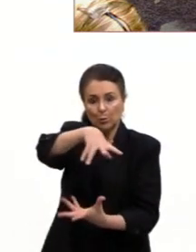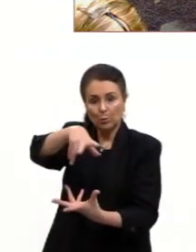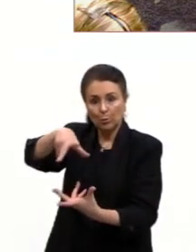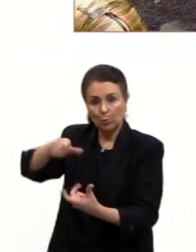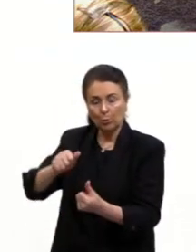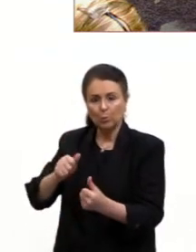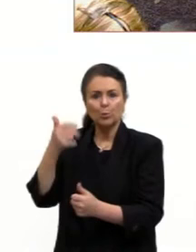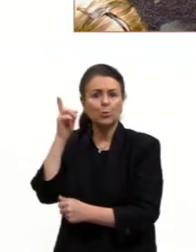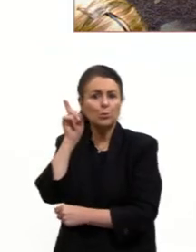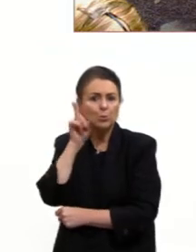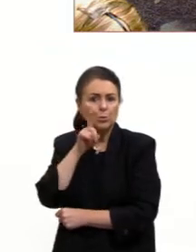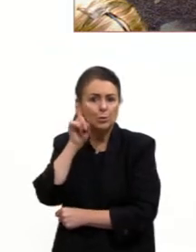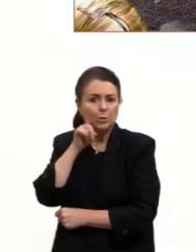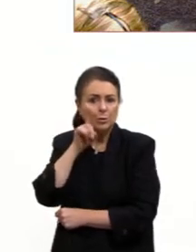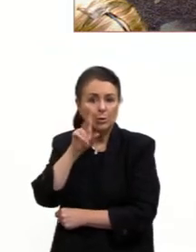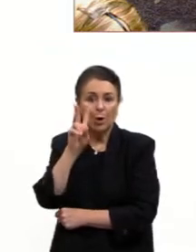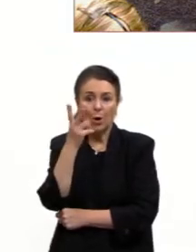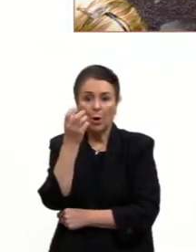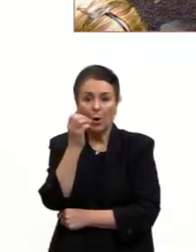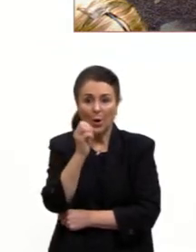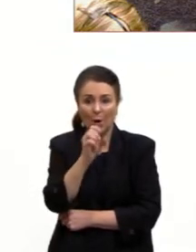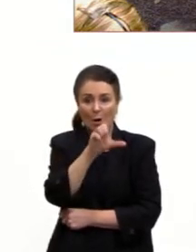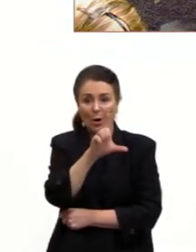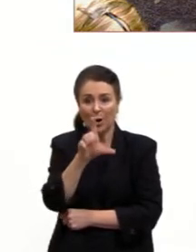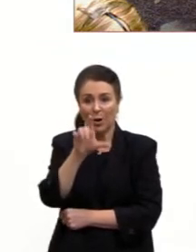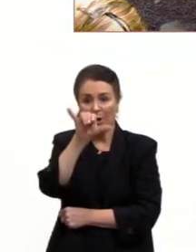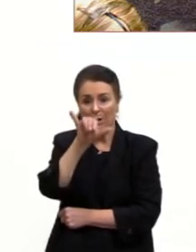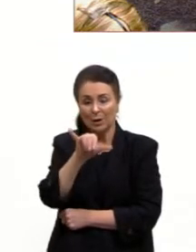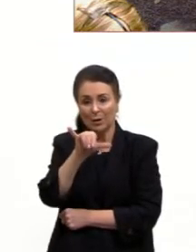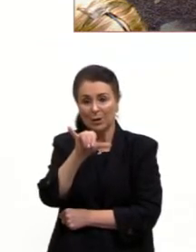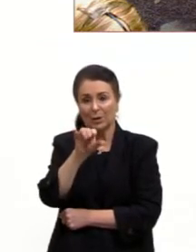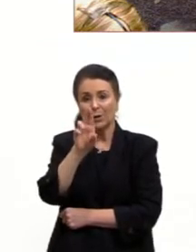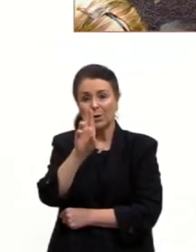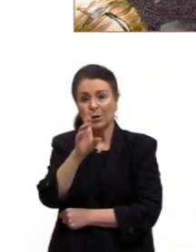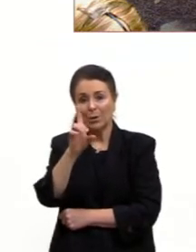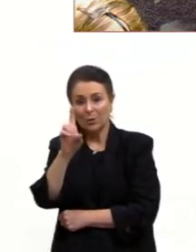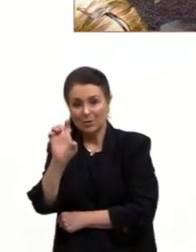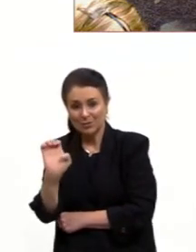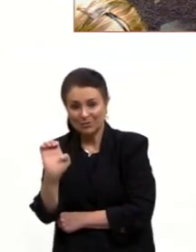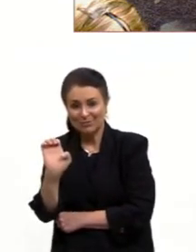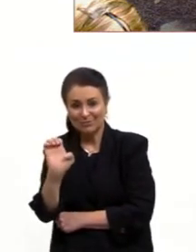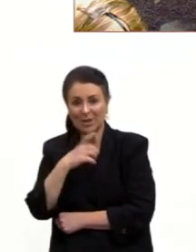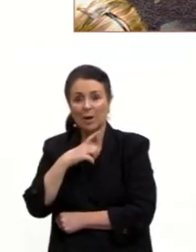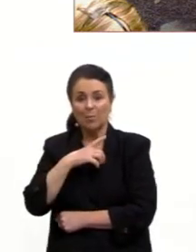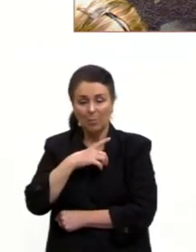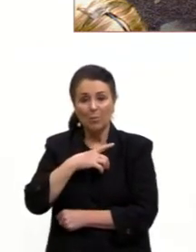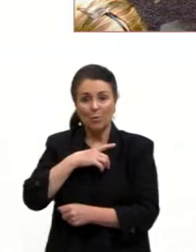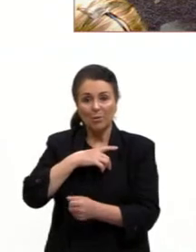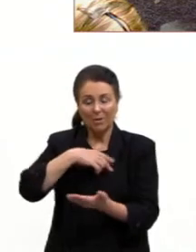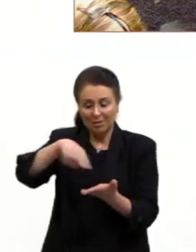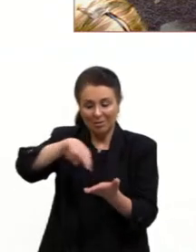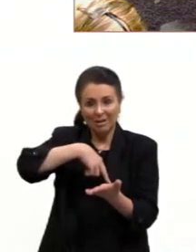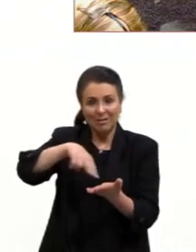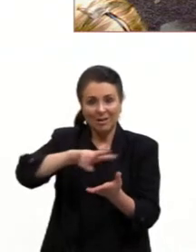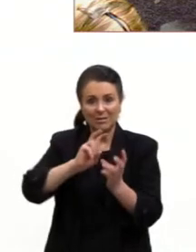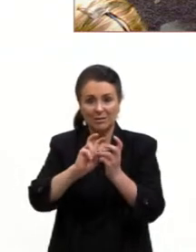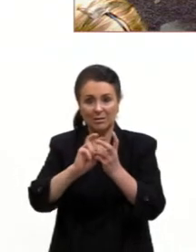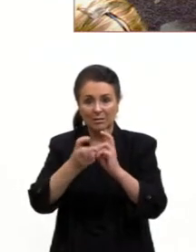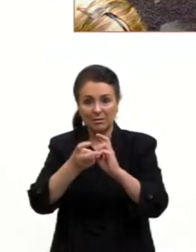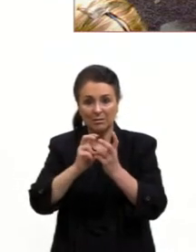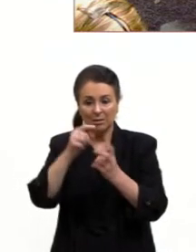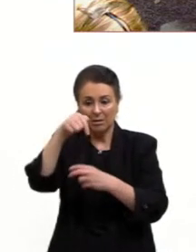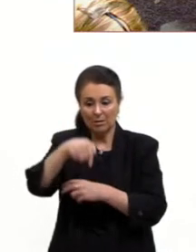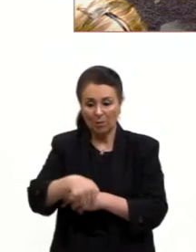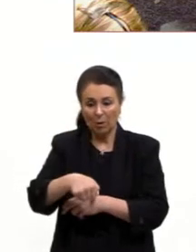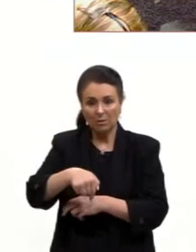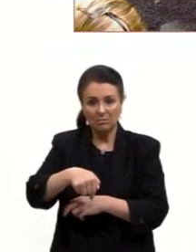vez mais usa, nas suas coreografias, a capoeira. E às vezes nós, brasileiros, não